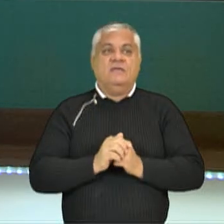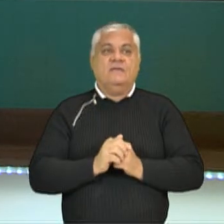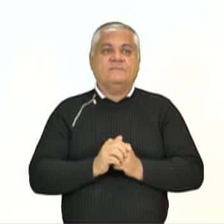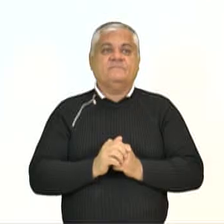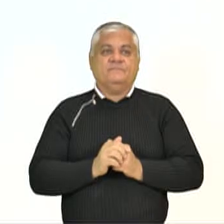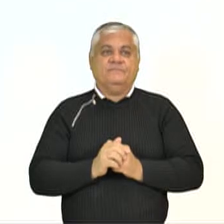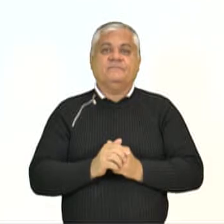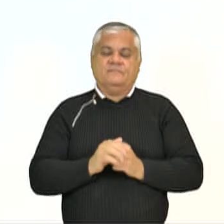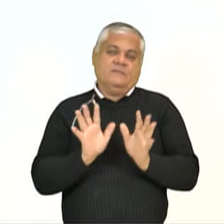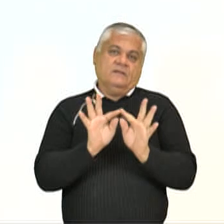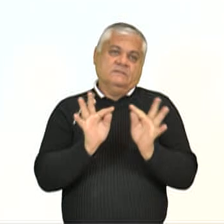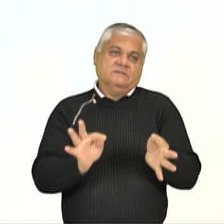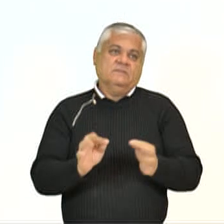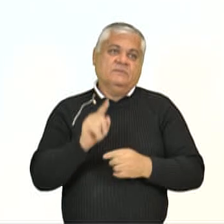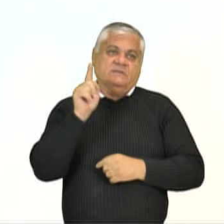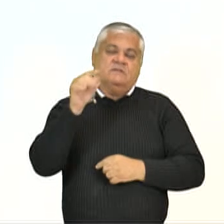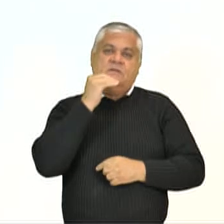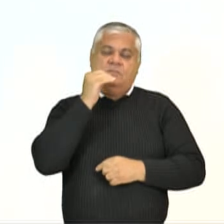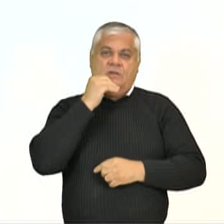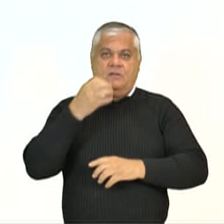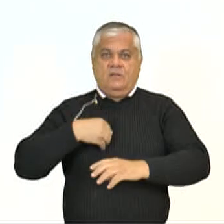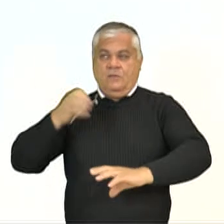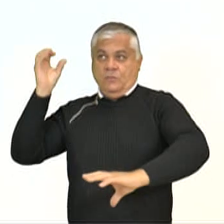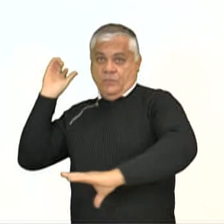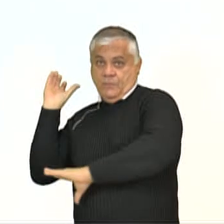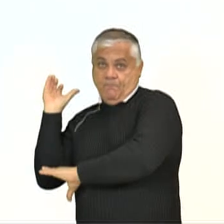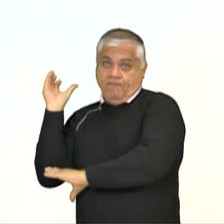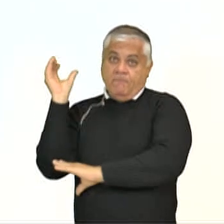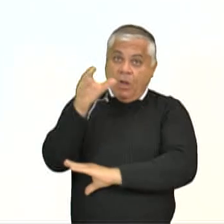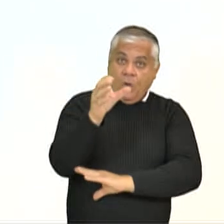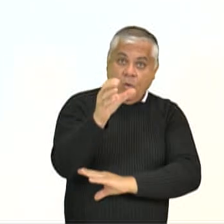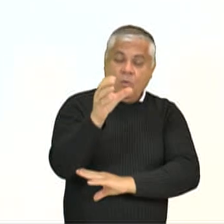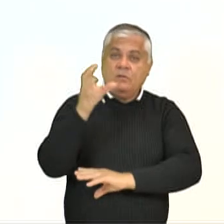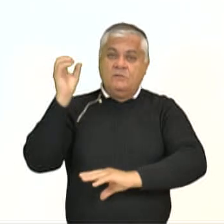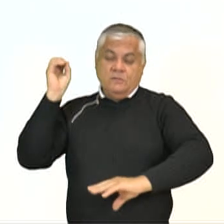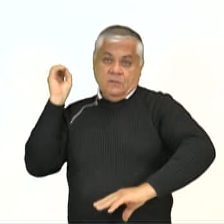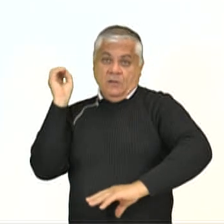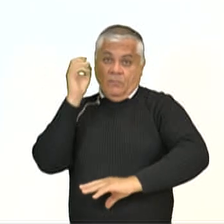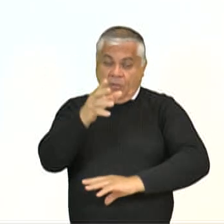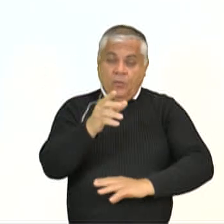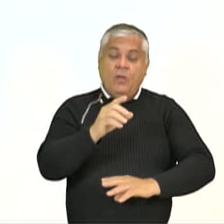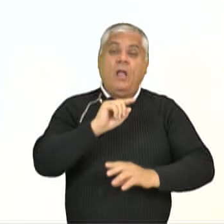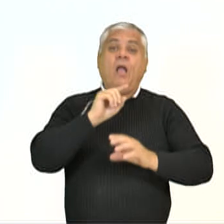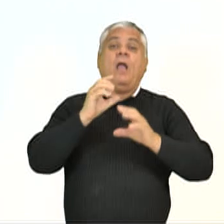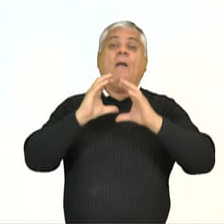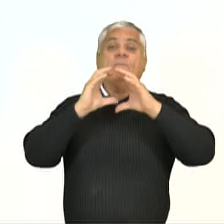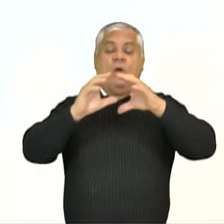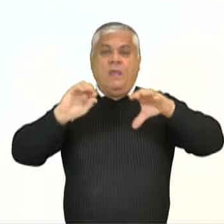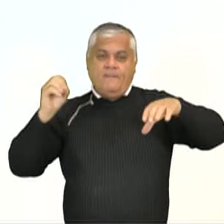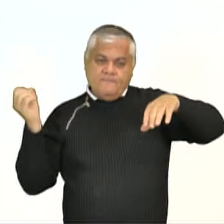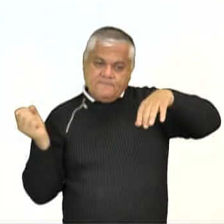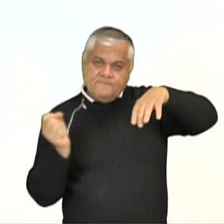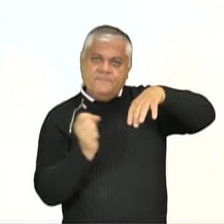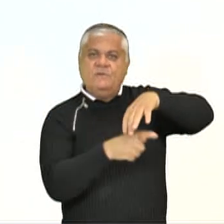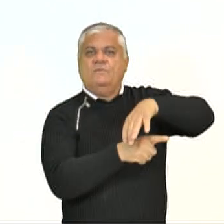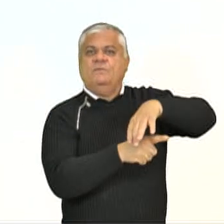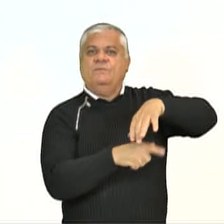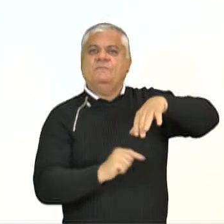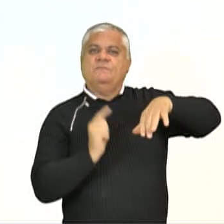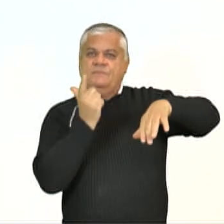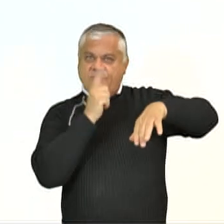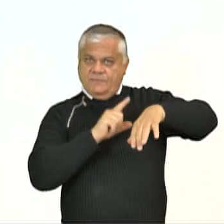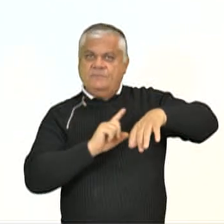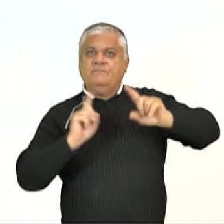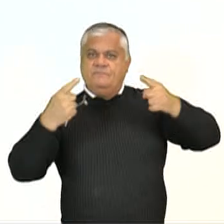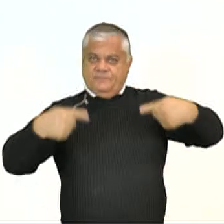mais simples, arremessar uma bola com as mãos, de modo em que a bola entre na baliza do adversário.